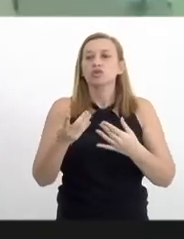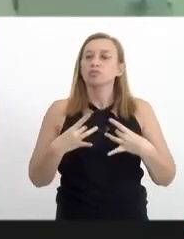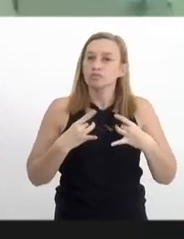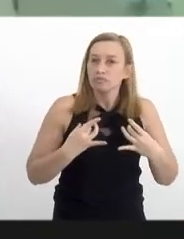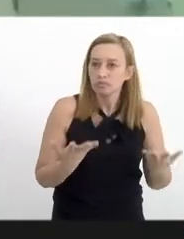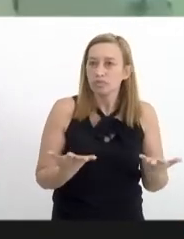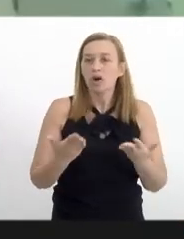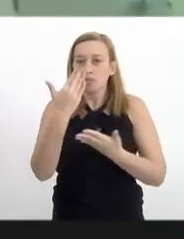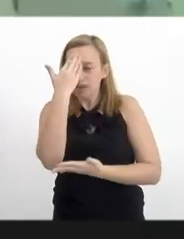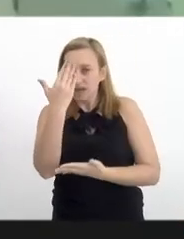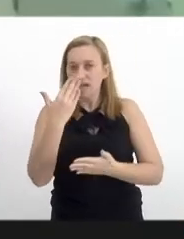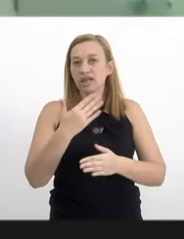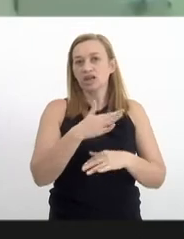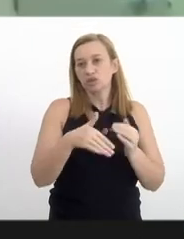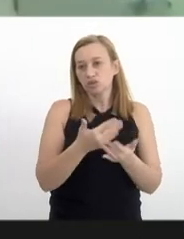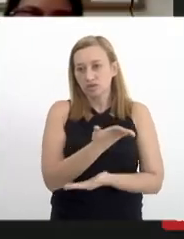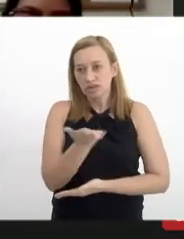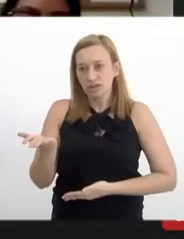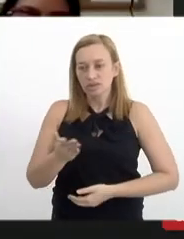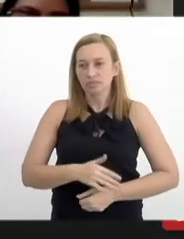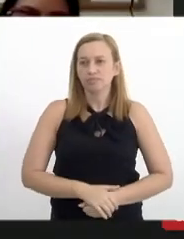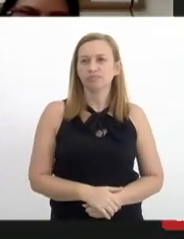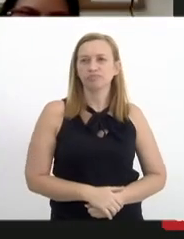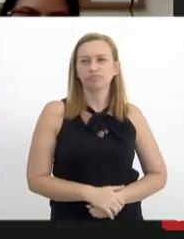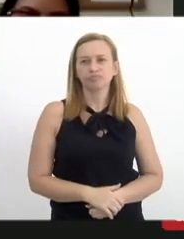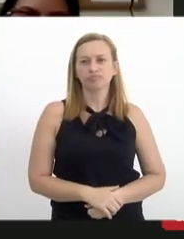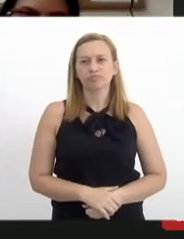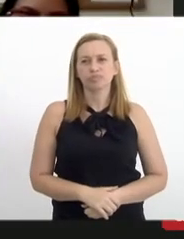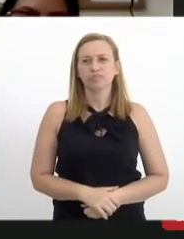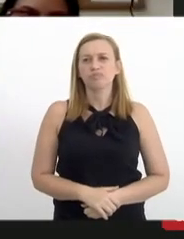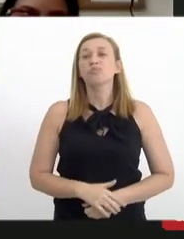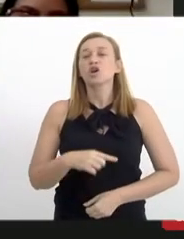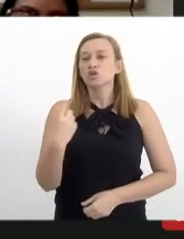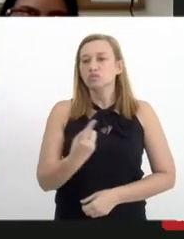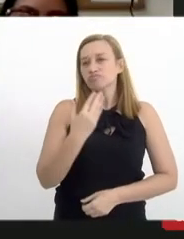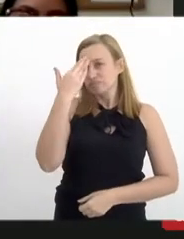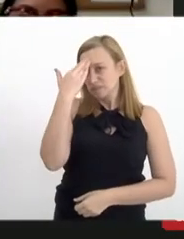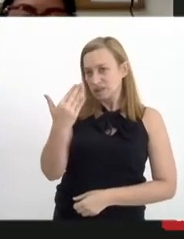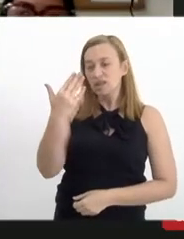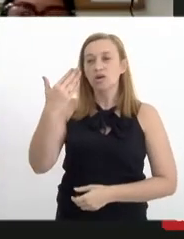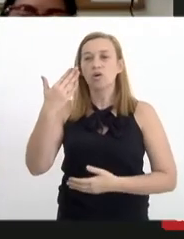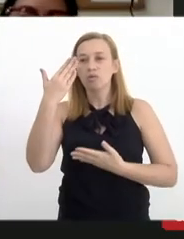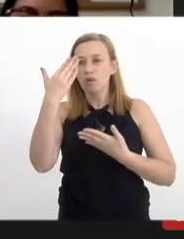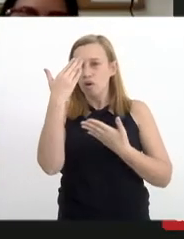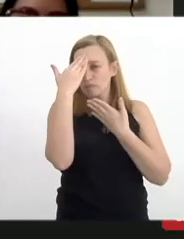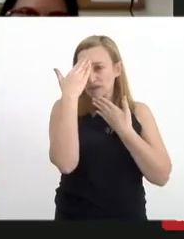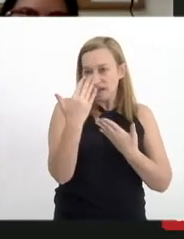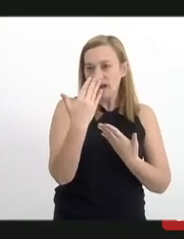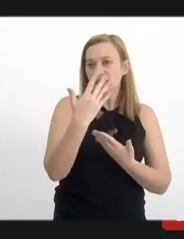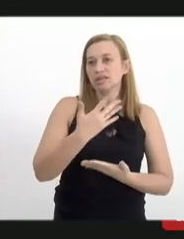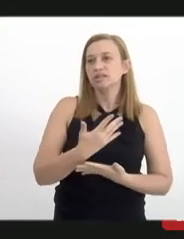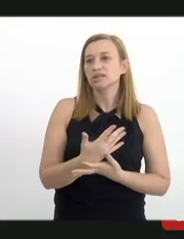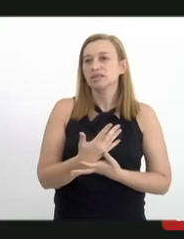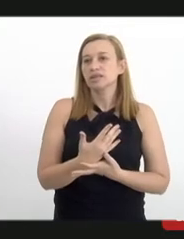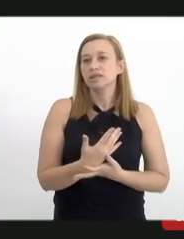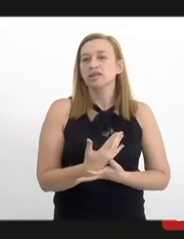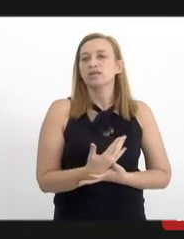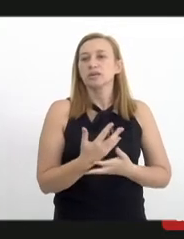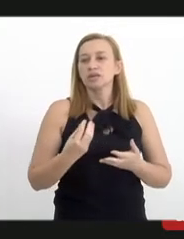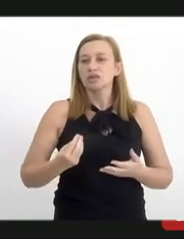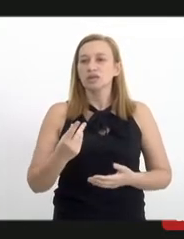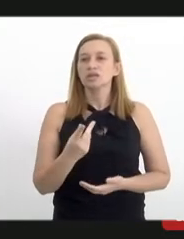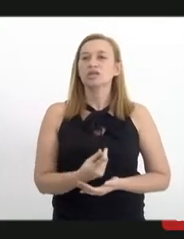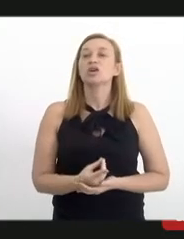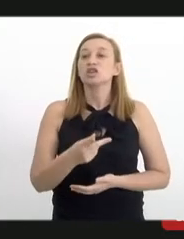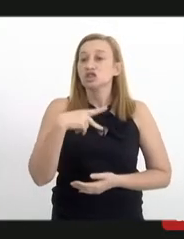deputada, obrigada a todos os presentes. Nós que agradecemos, obrigado pela participação. A gente